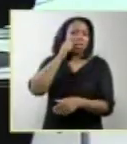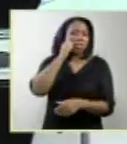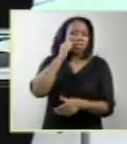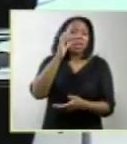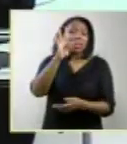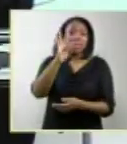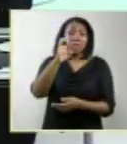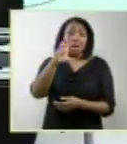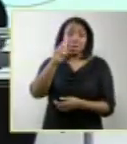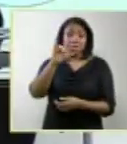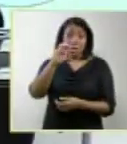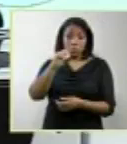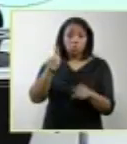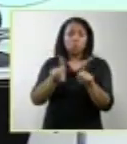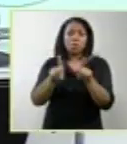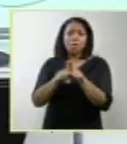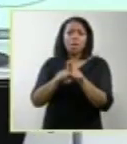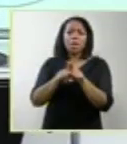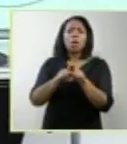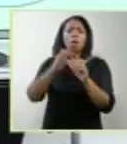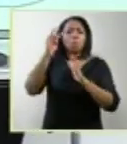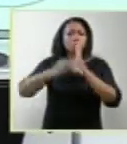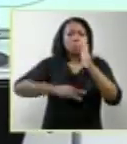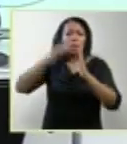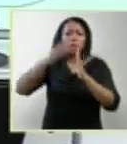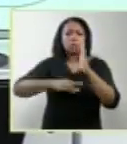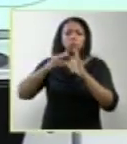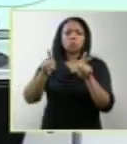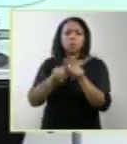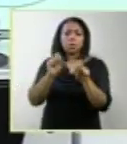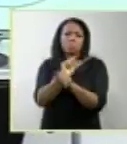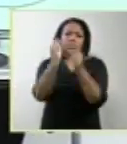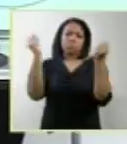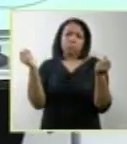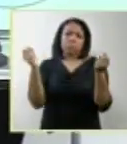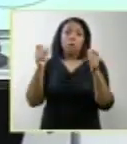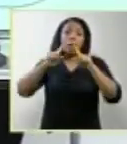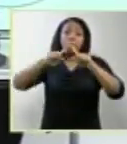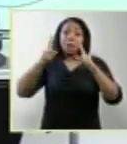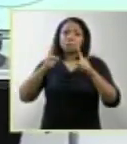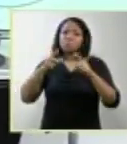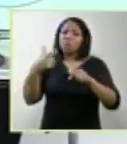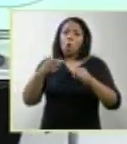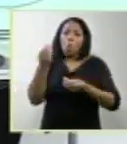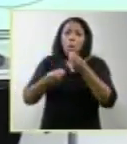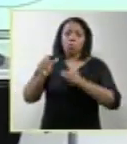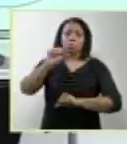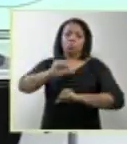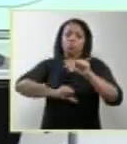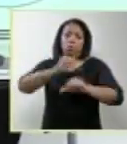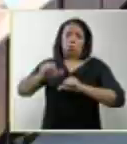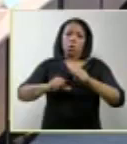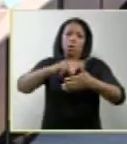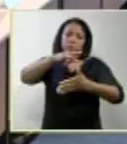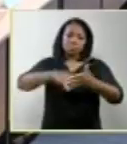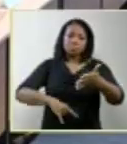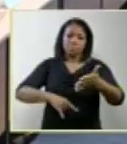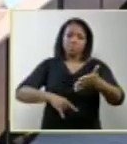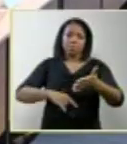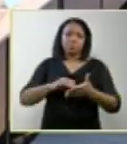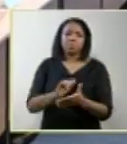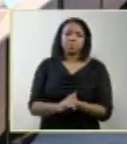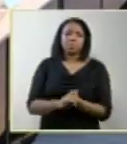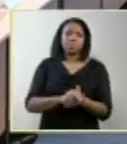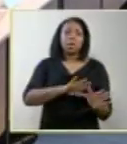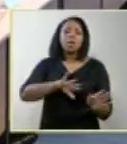detectar isso através de um método de imagem, é impossível. Não tem jeito de trocar o diagnóstico. Segunda pergunta é se